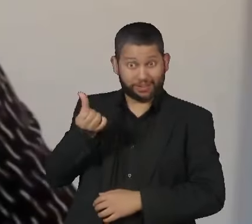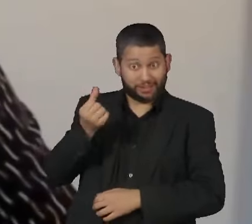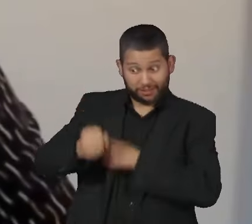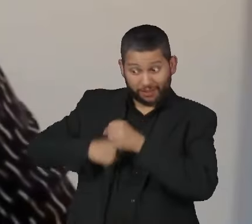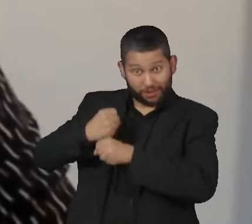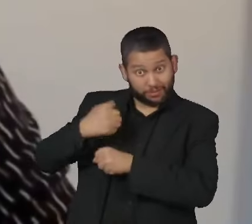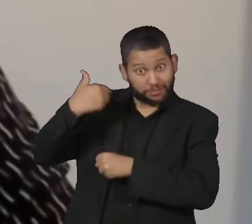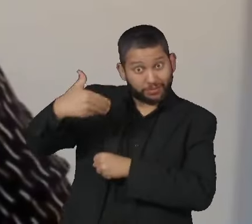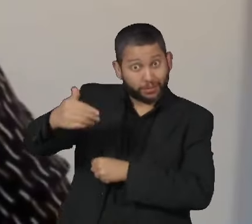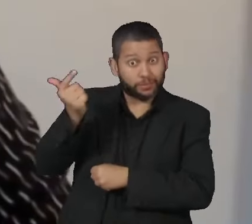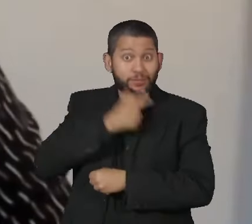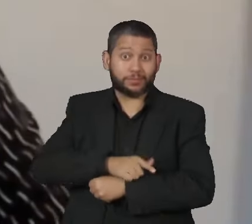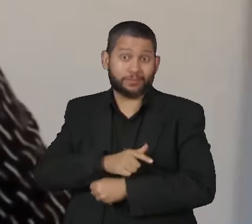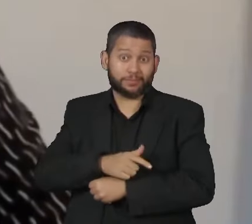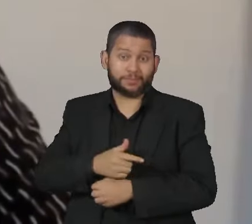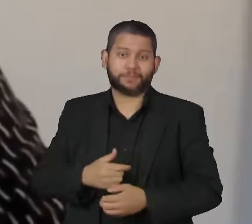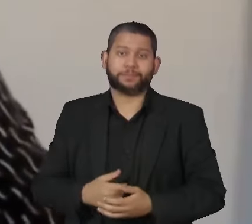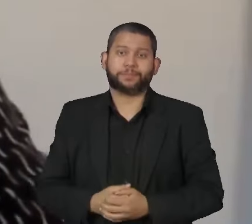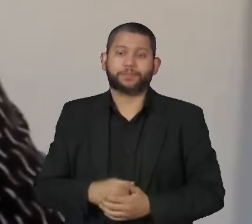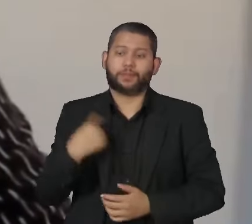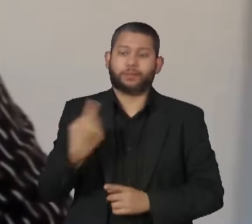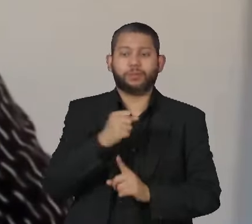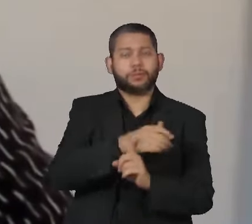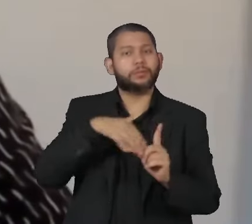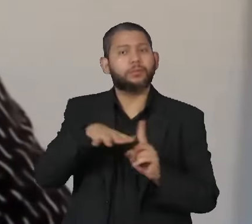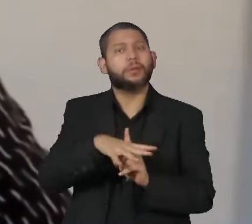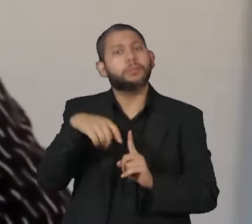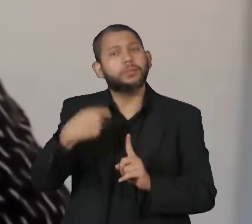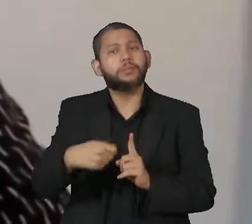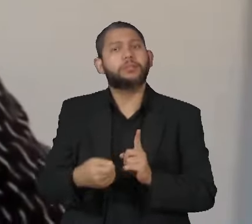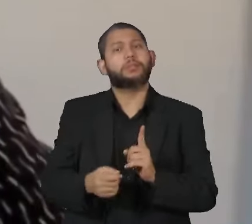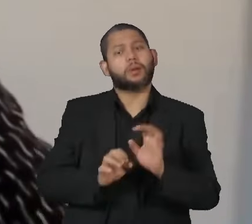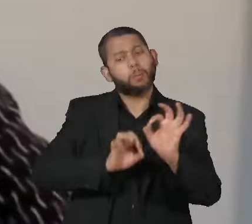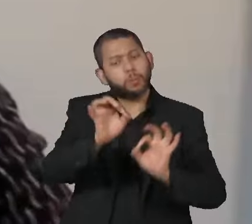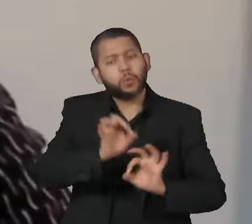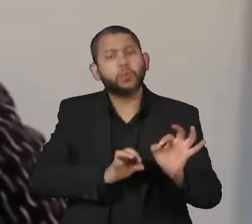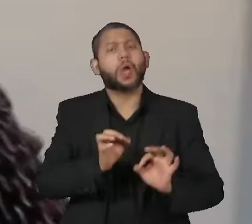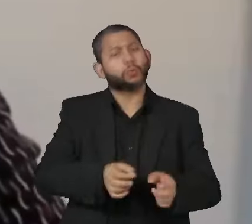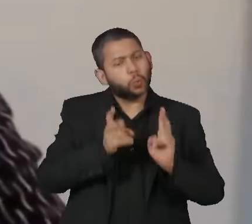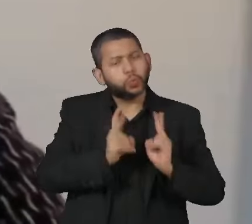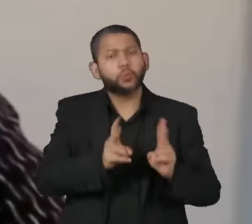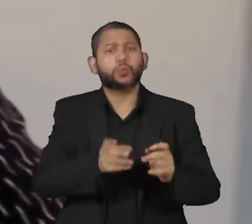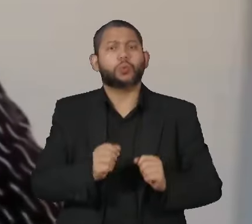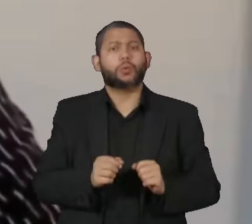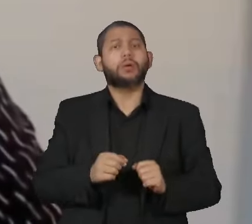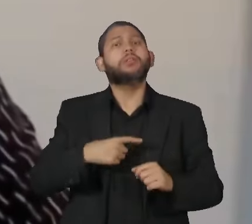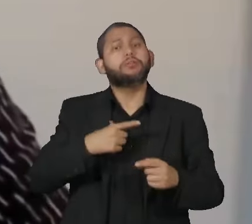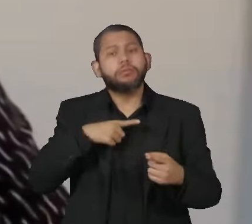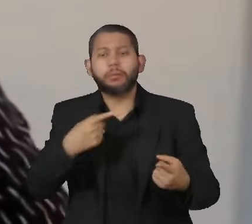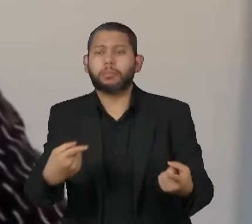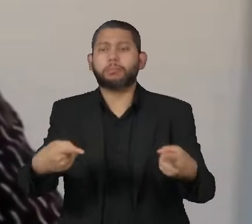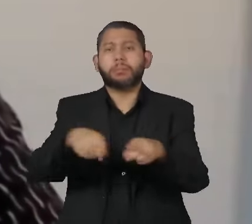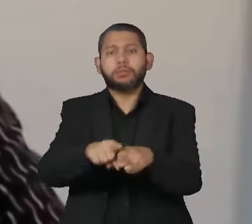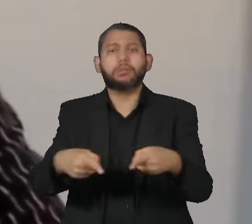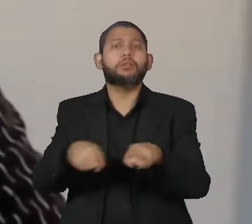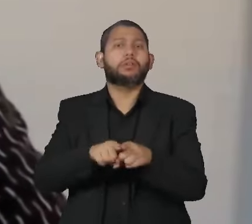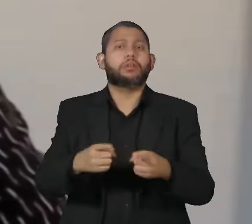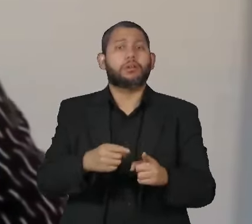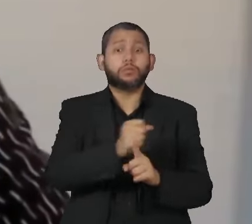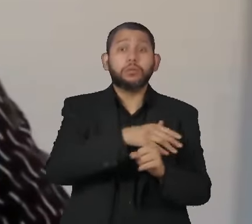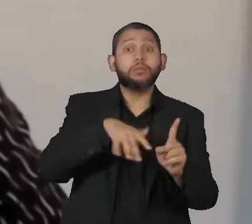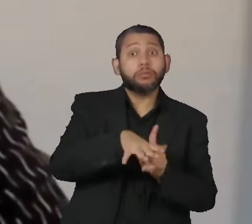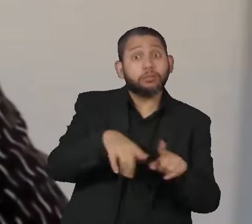O que é necessário é que a sociedade siga desenvolvendo projetos, siga estabelecendo parcerias e que a sociedade